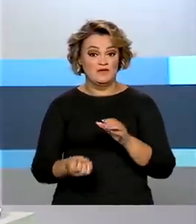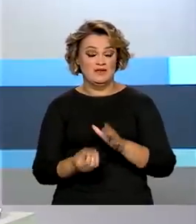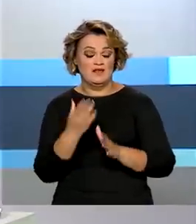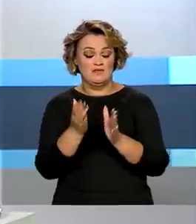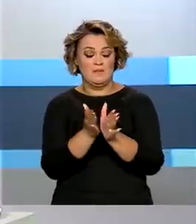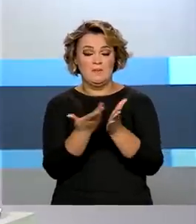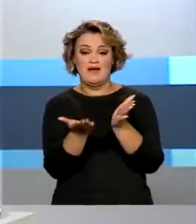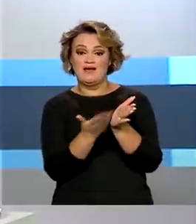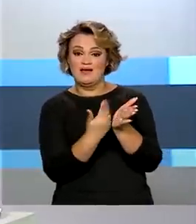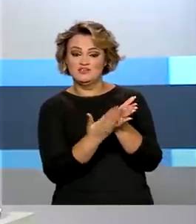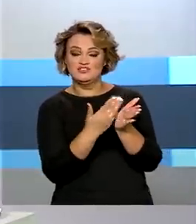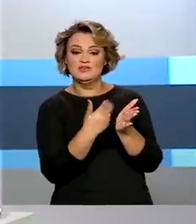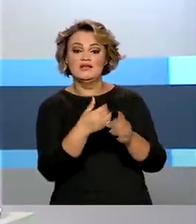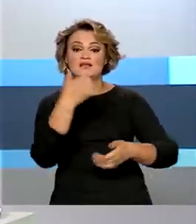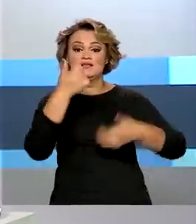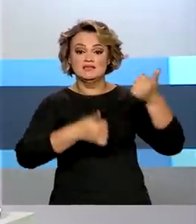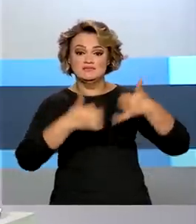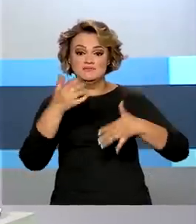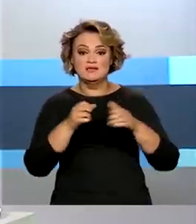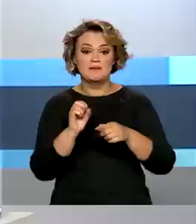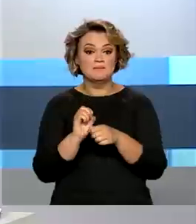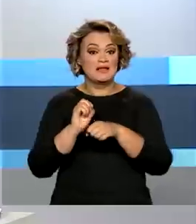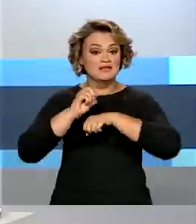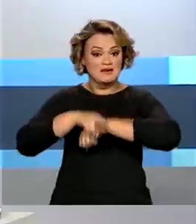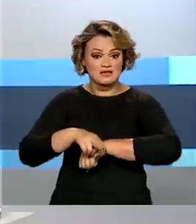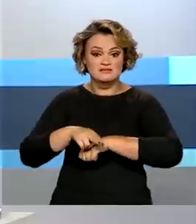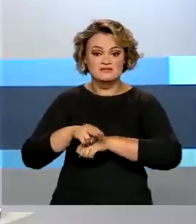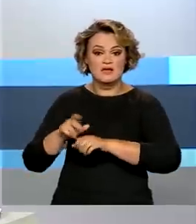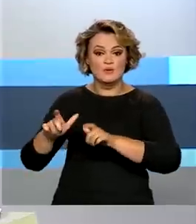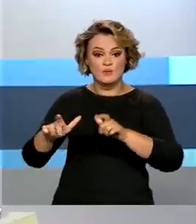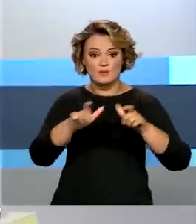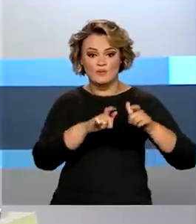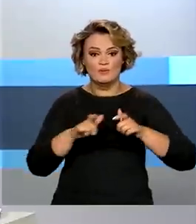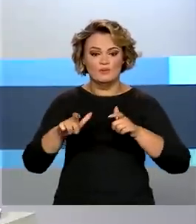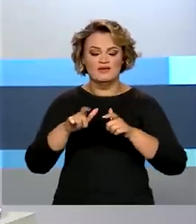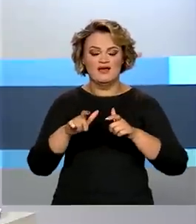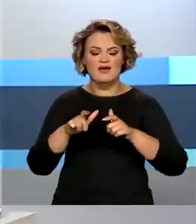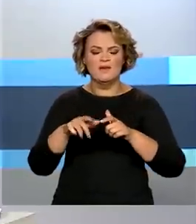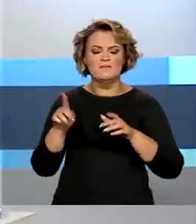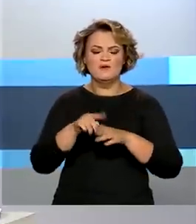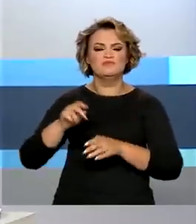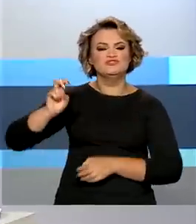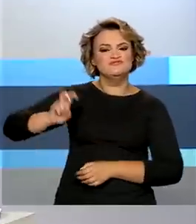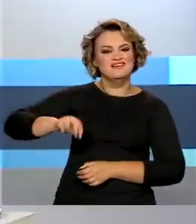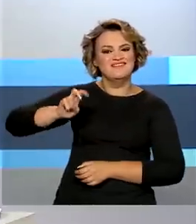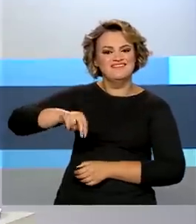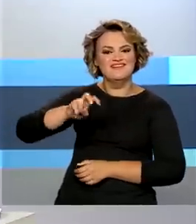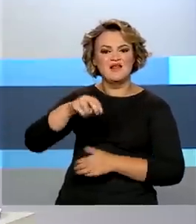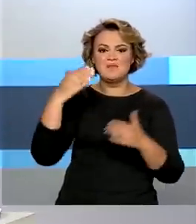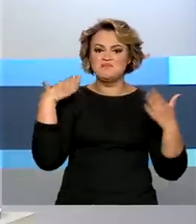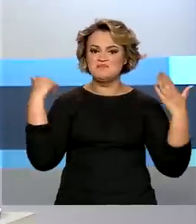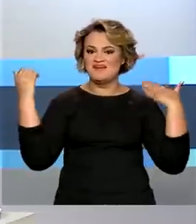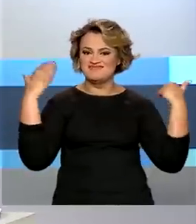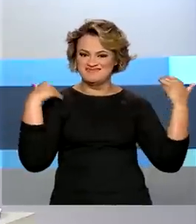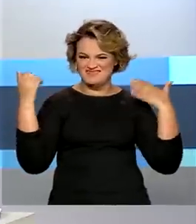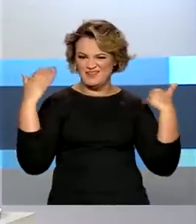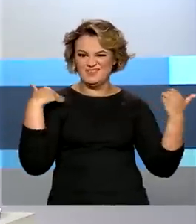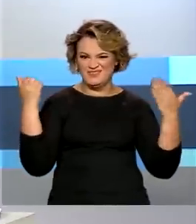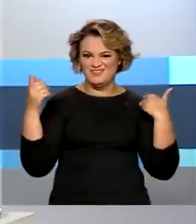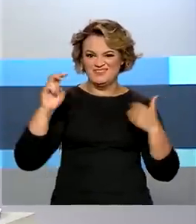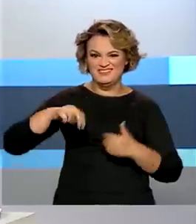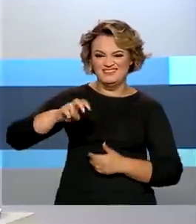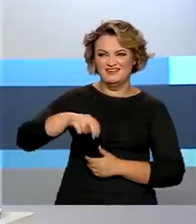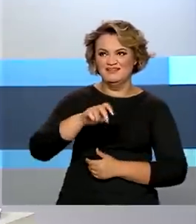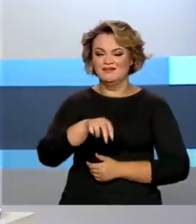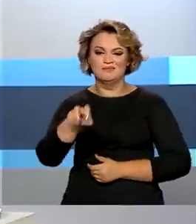cartilha com critérios para adesão de novos locais na Rede Nacional de Trilhas de Longo Curso. Com